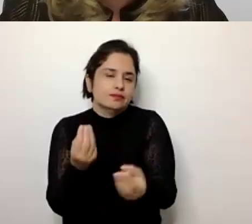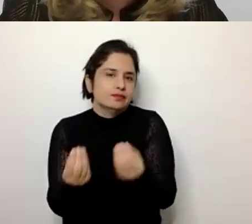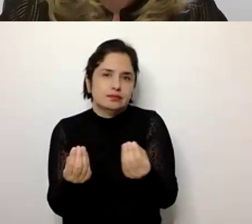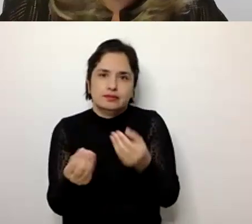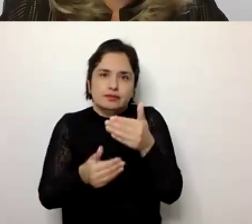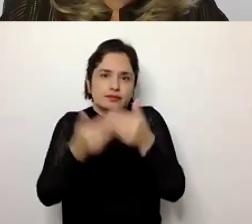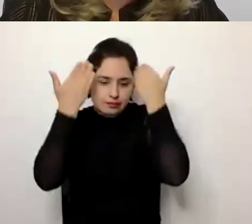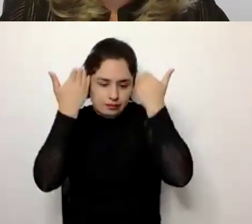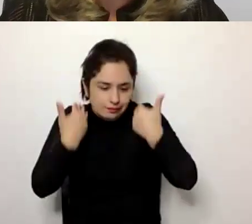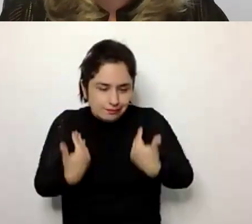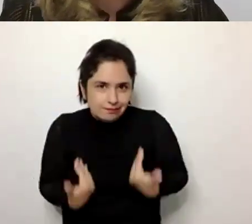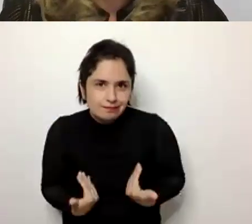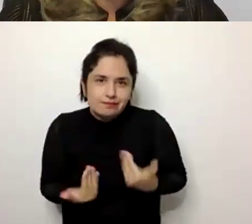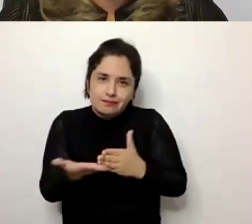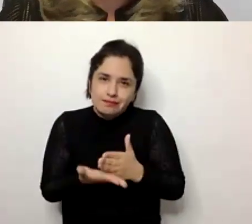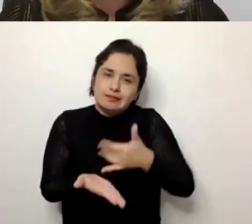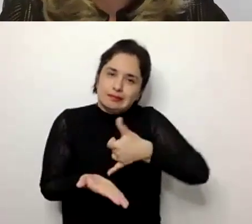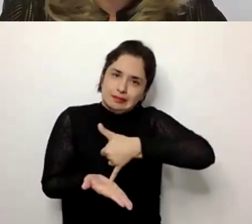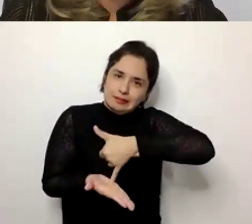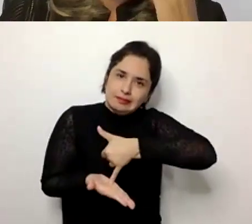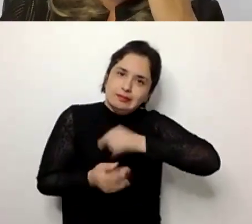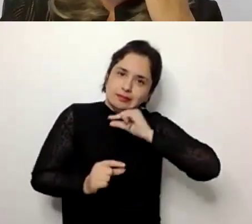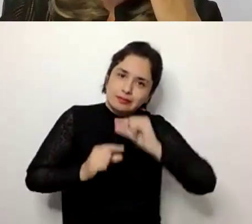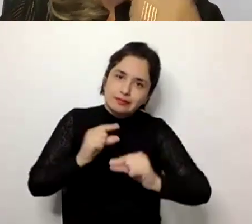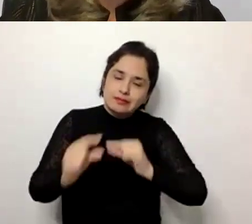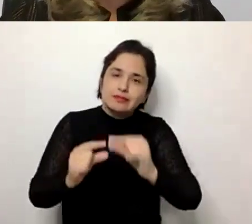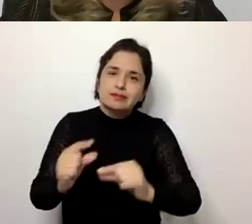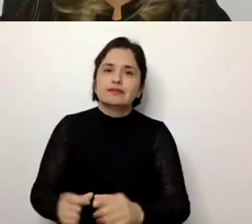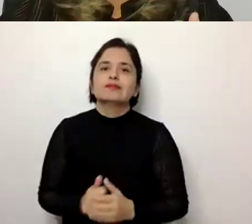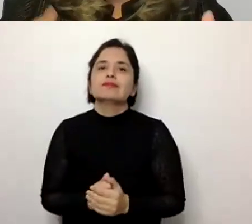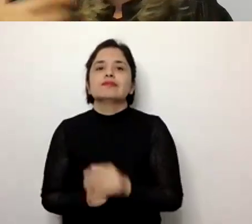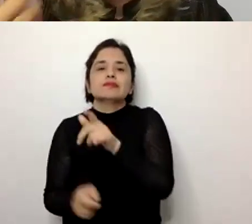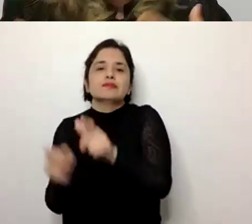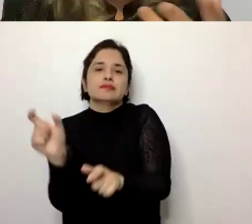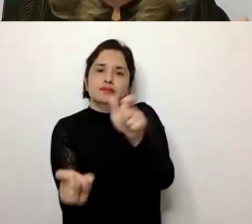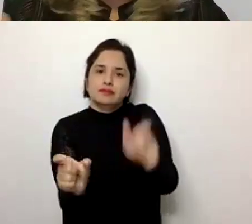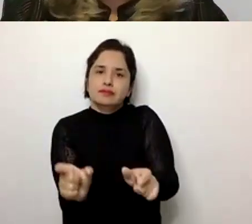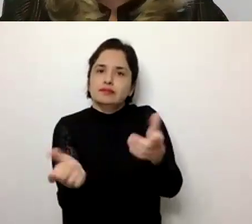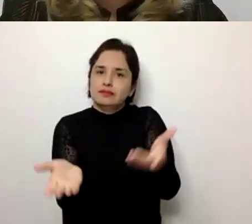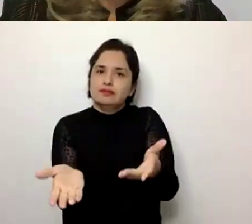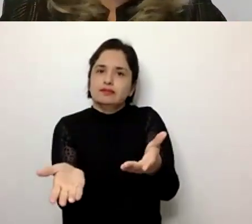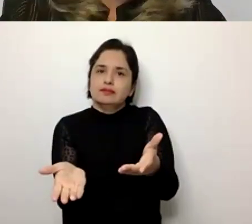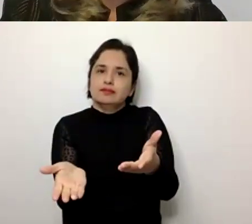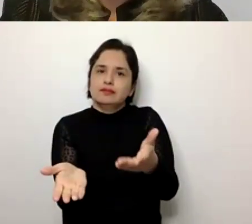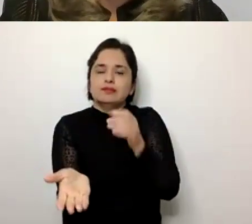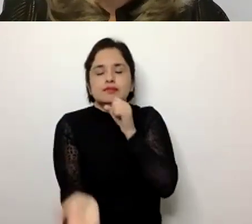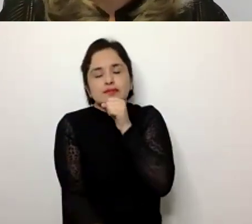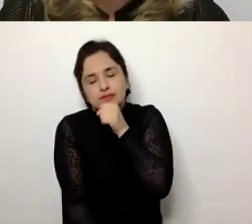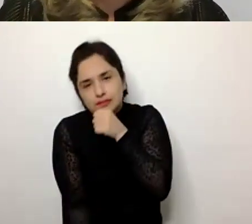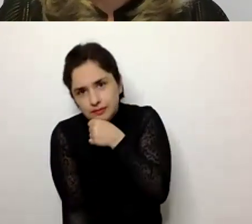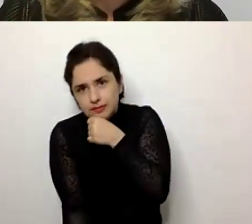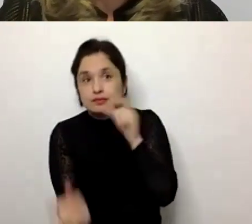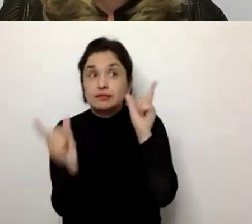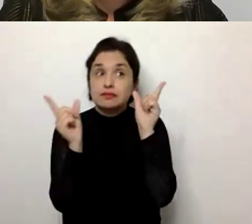funções corporais que começam a declinar-se gradualmente, as pessoas vão envelhecendo, perdendo